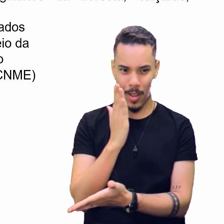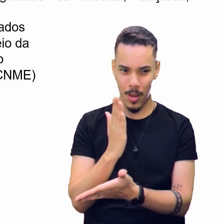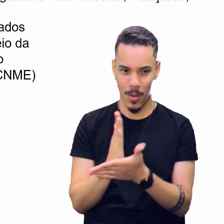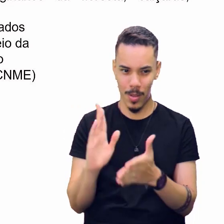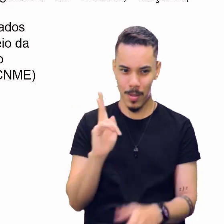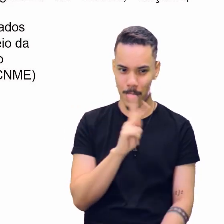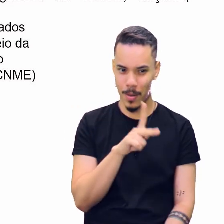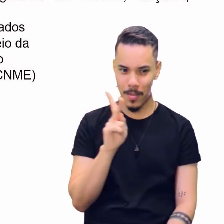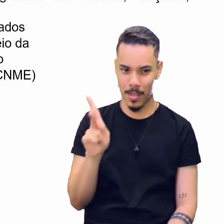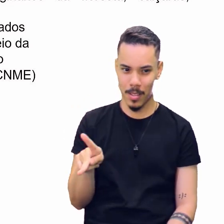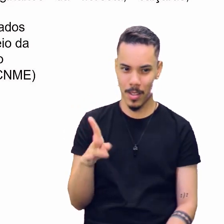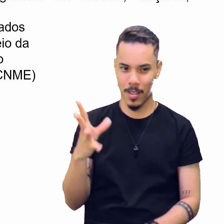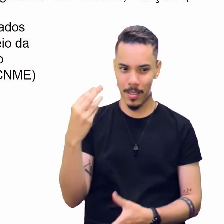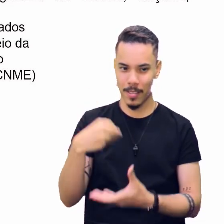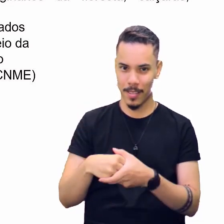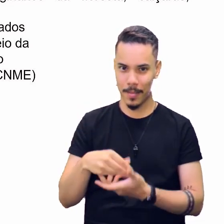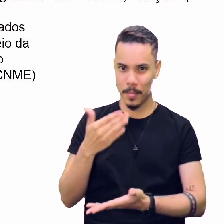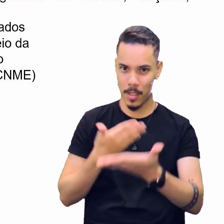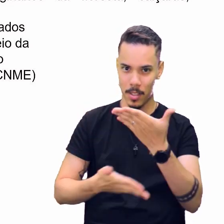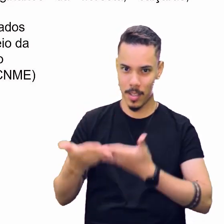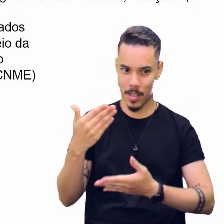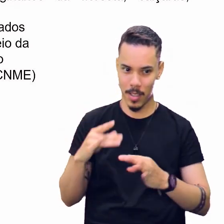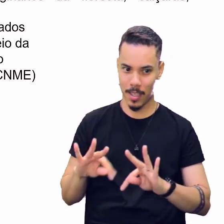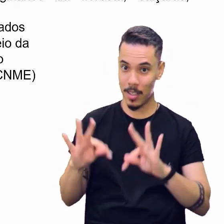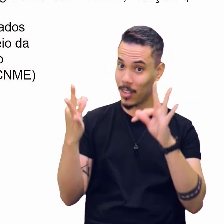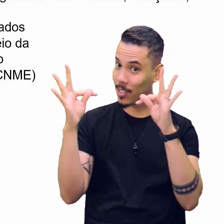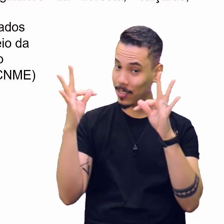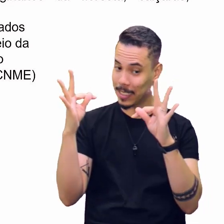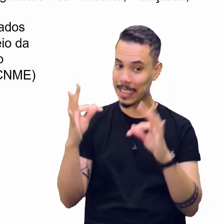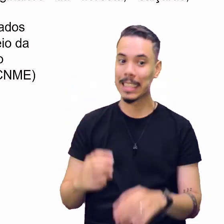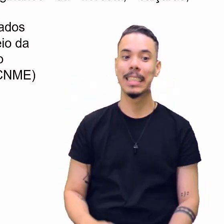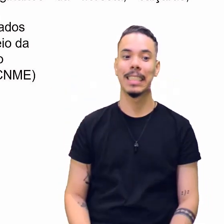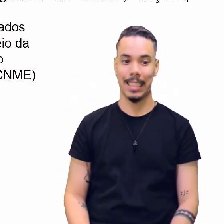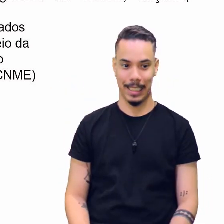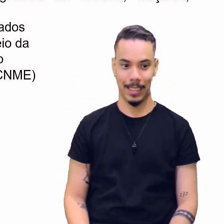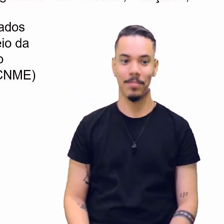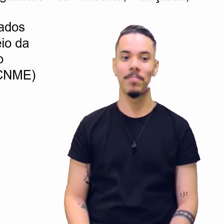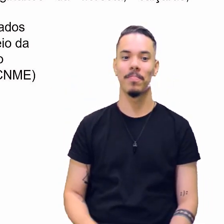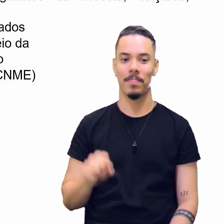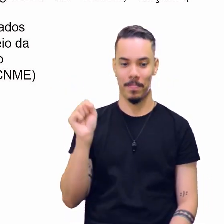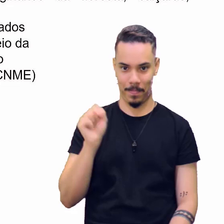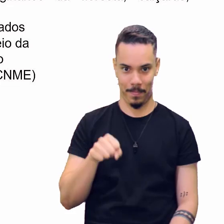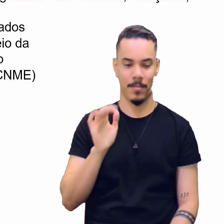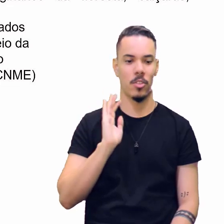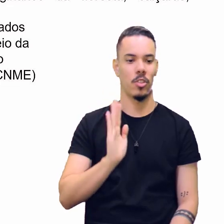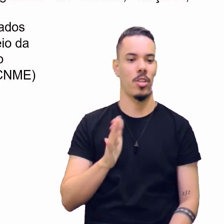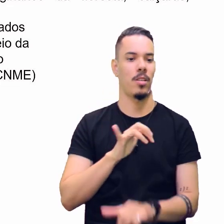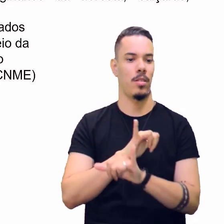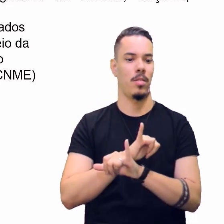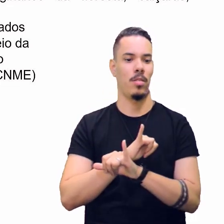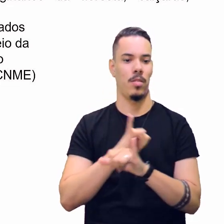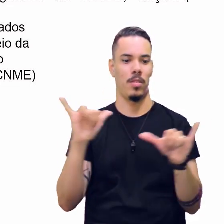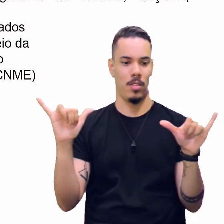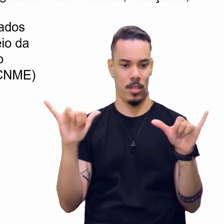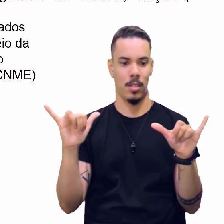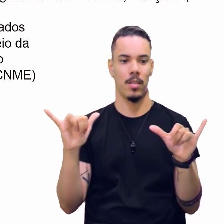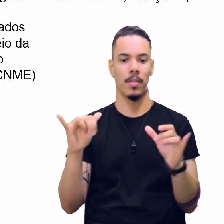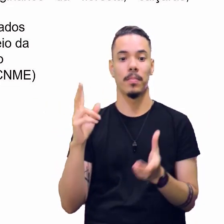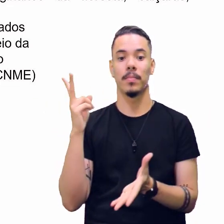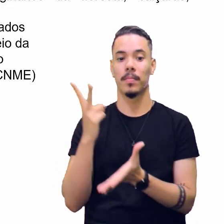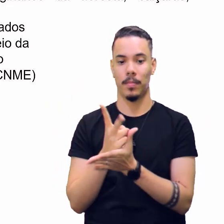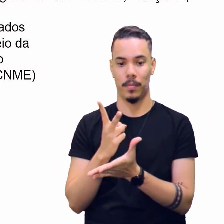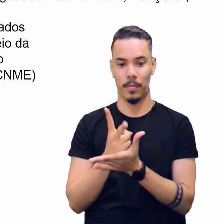professor da mediação tecnológica? É, já saiu notícia. E sempre, ó,